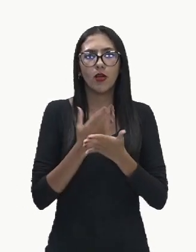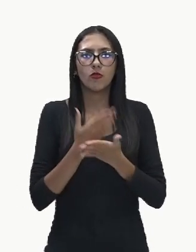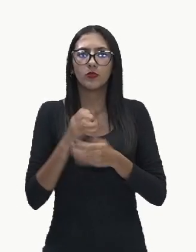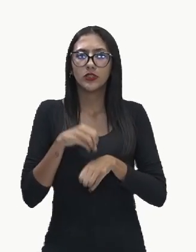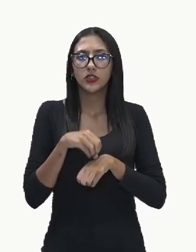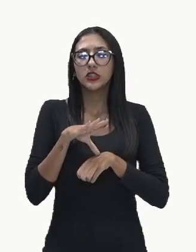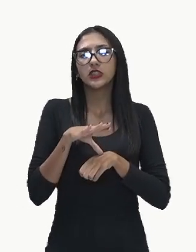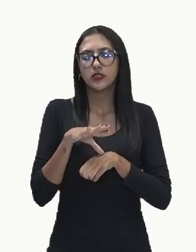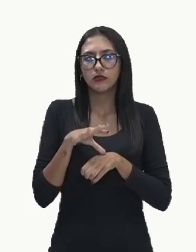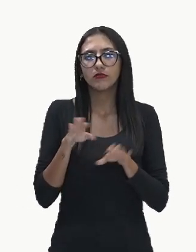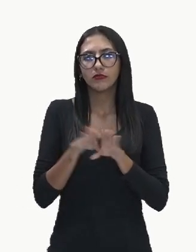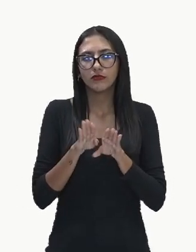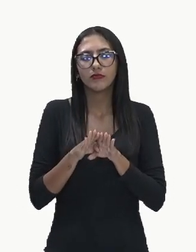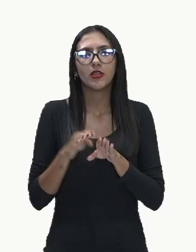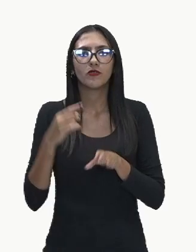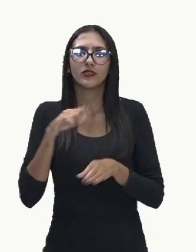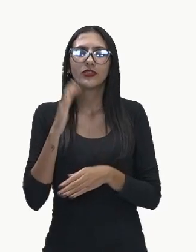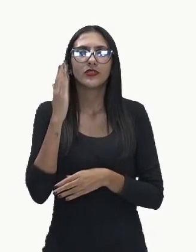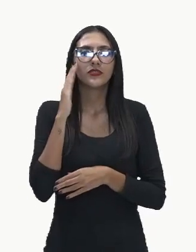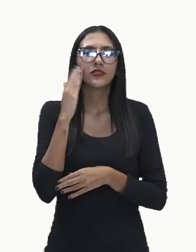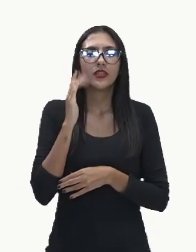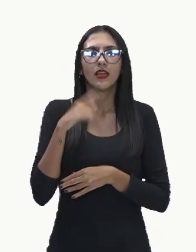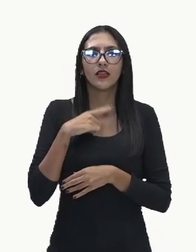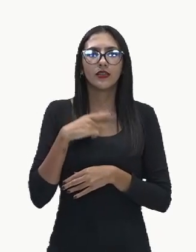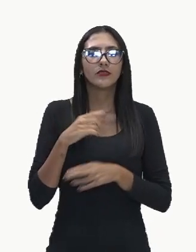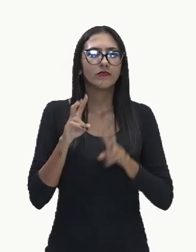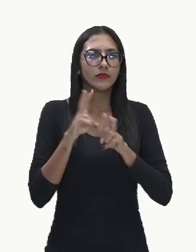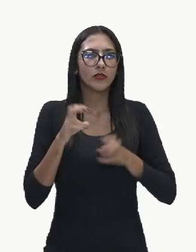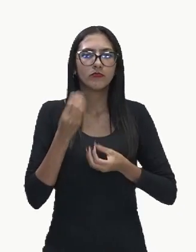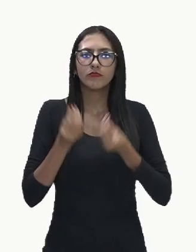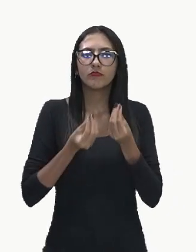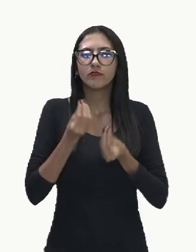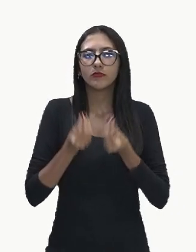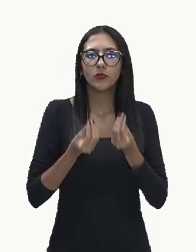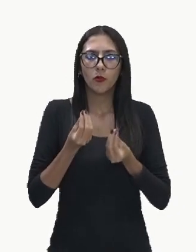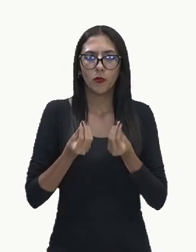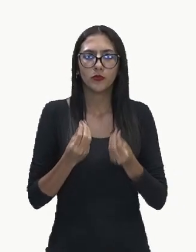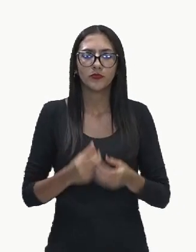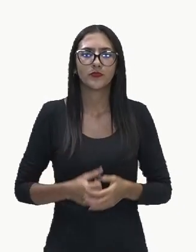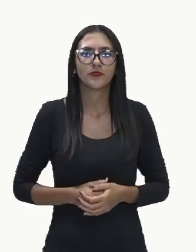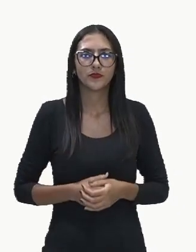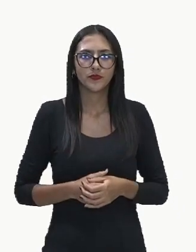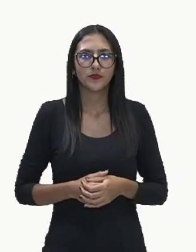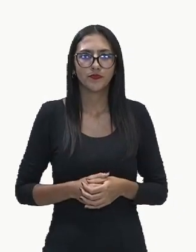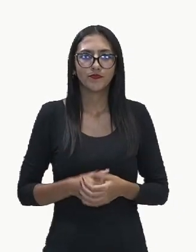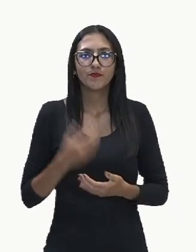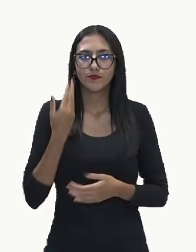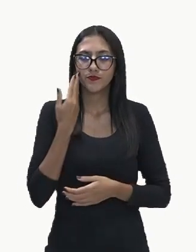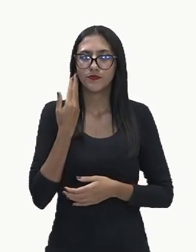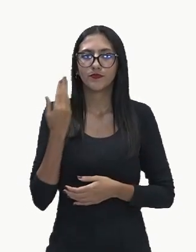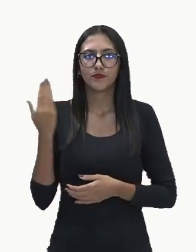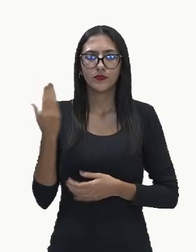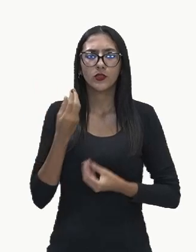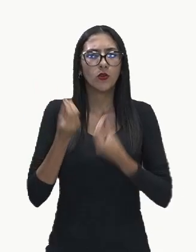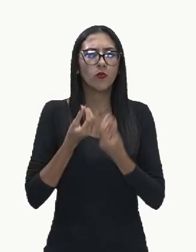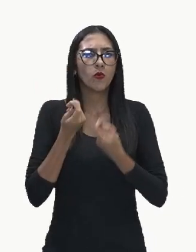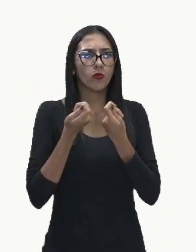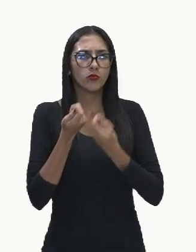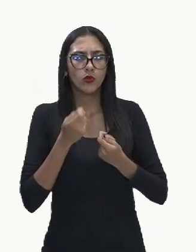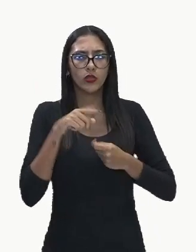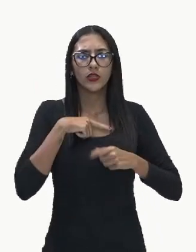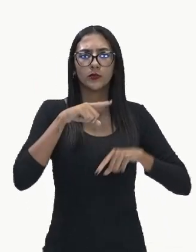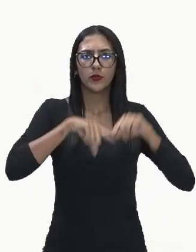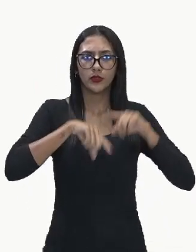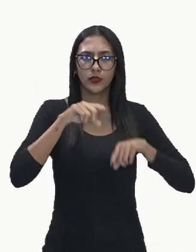utilizadas quando falamos sobre as boas práticas da geração e da questão da gestão dos resíduos